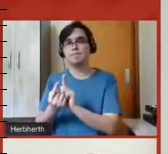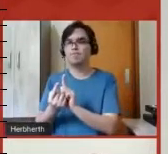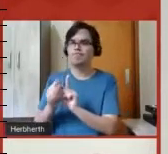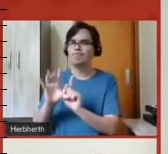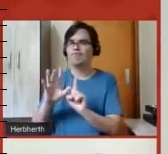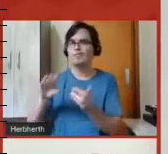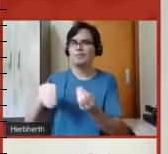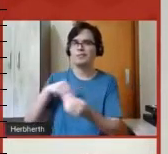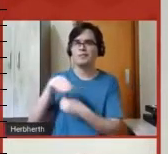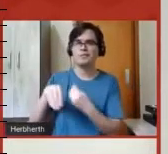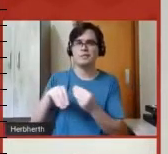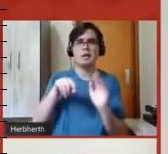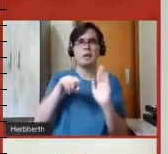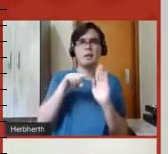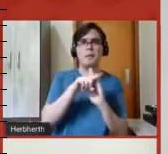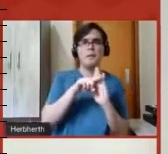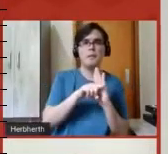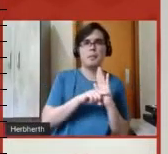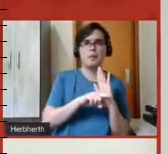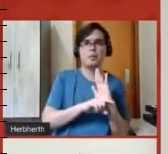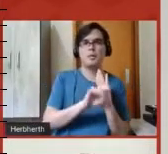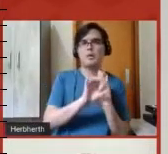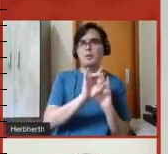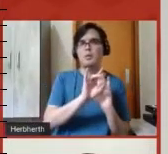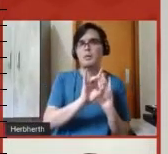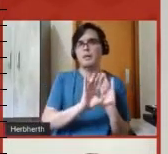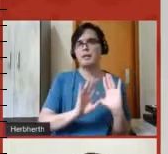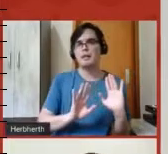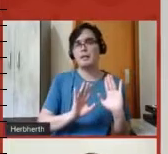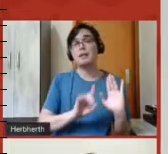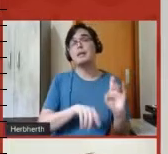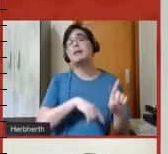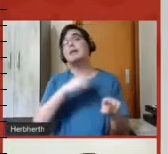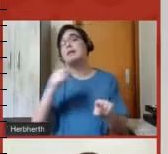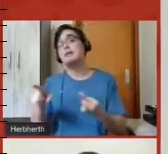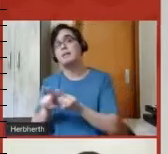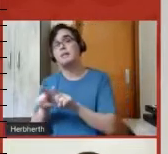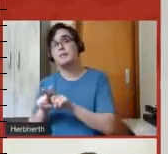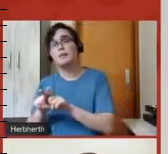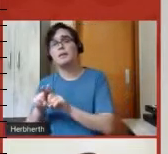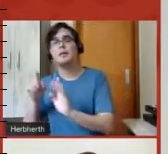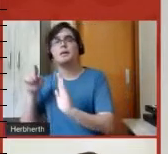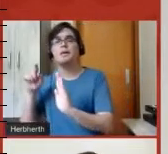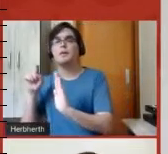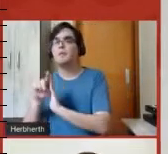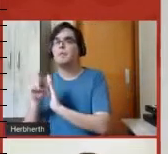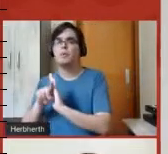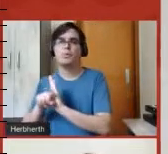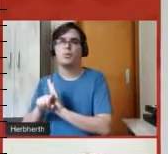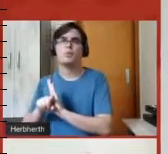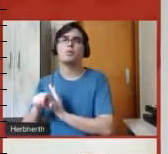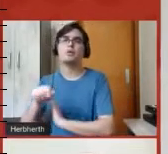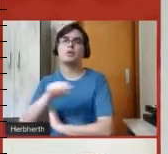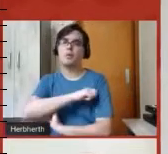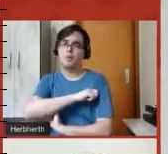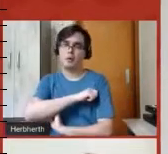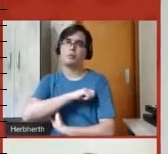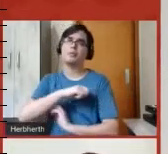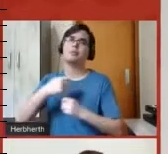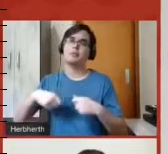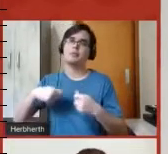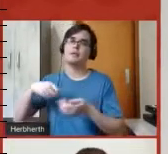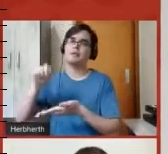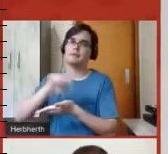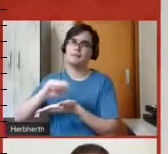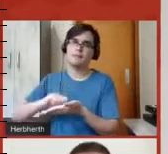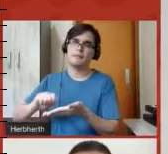entre questões automatizadas e questões que o aluno precisava escrever e anexar, escanear a sua resolução